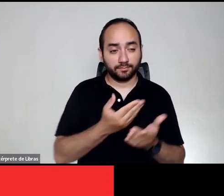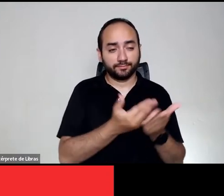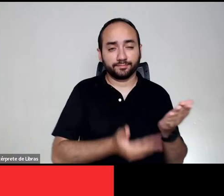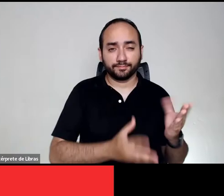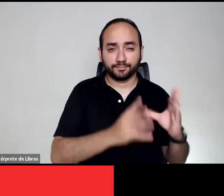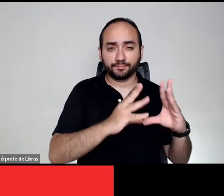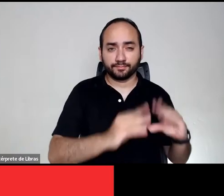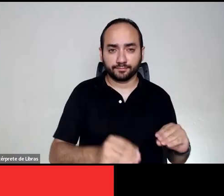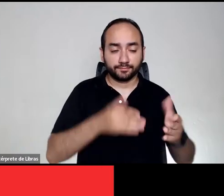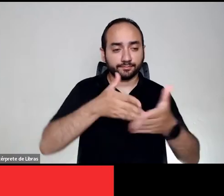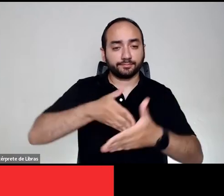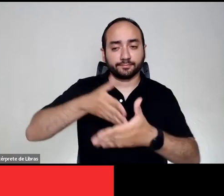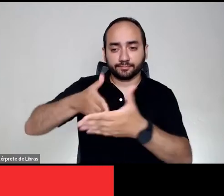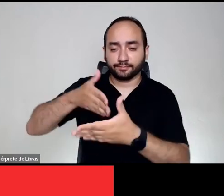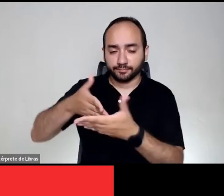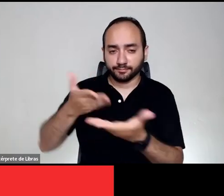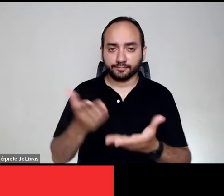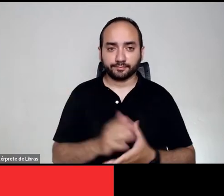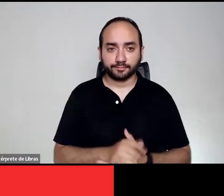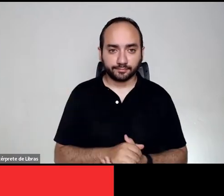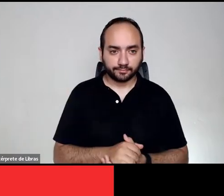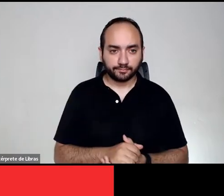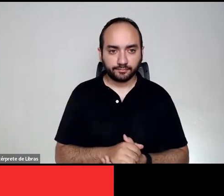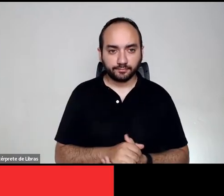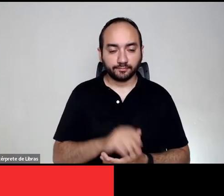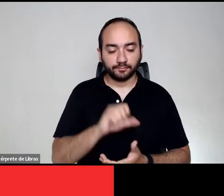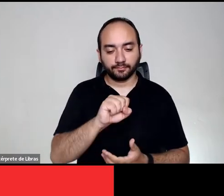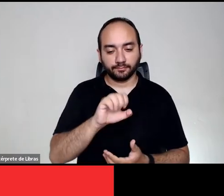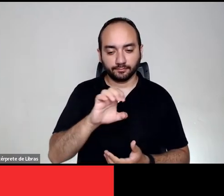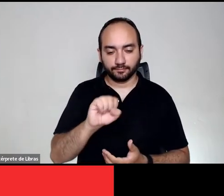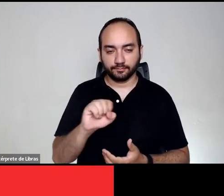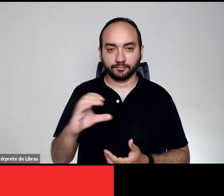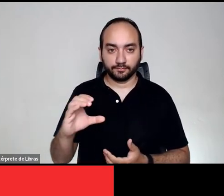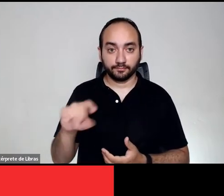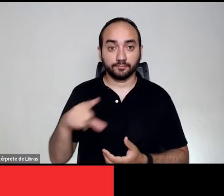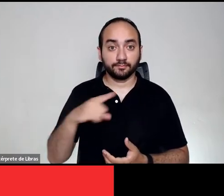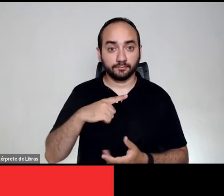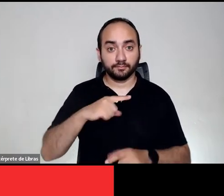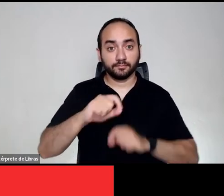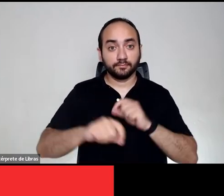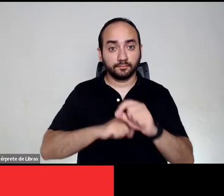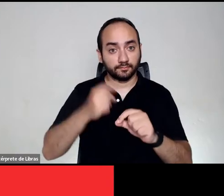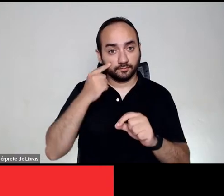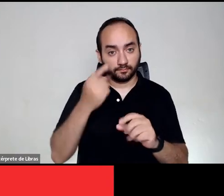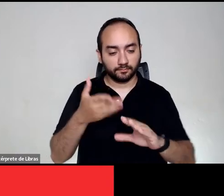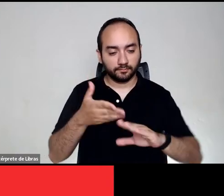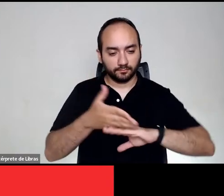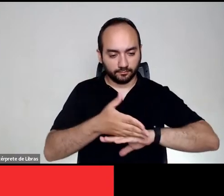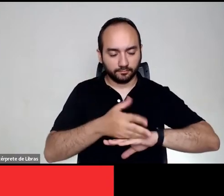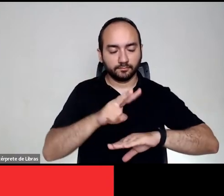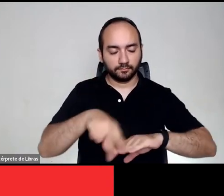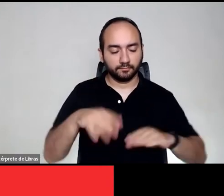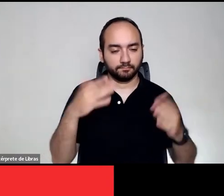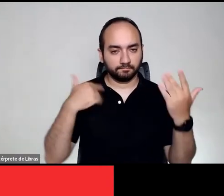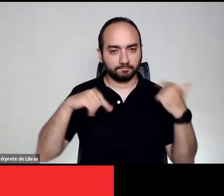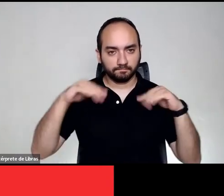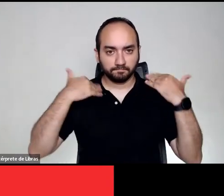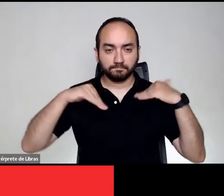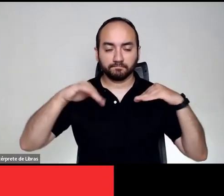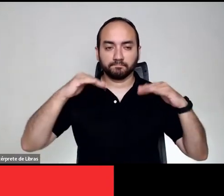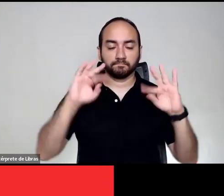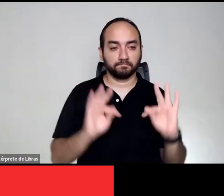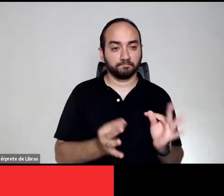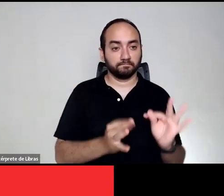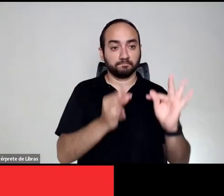te limita aos assuntos. O SESC vem, então, para explorar a interseção do lazer com tecnologias emergentes,